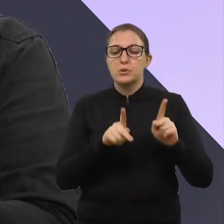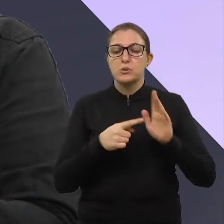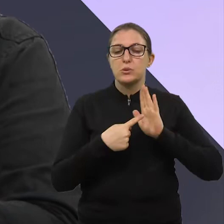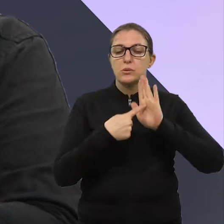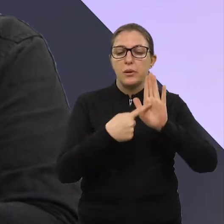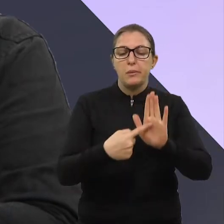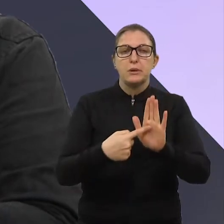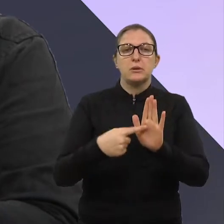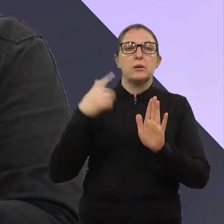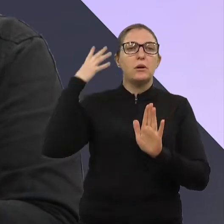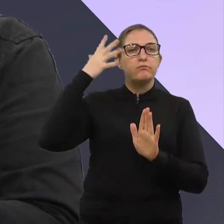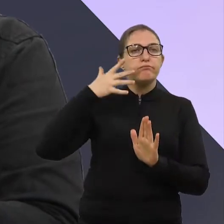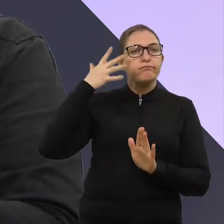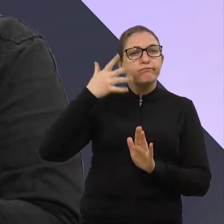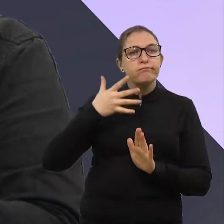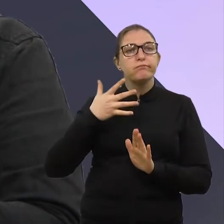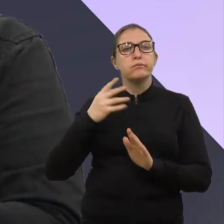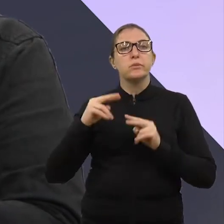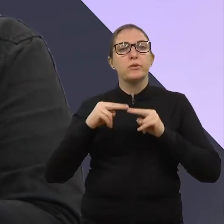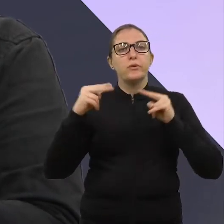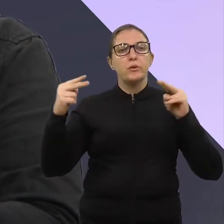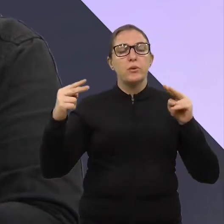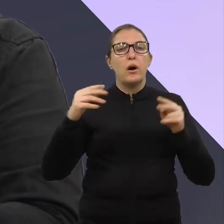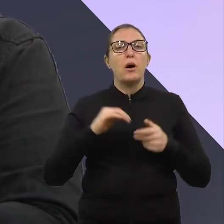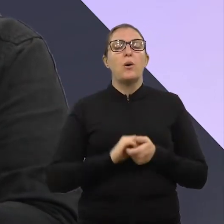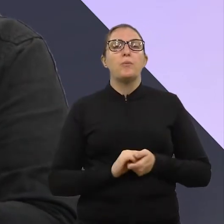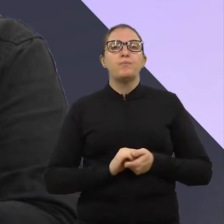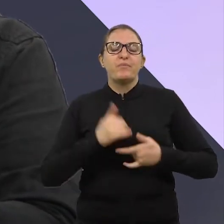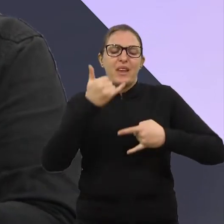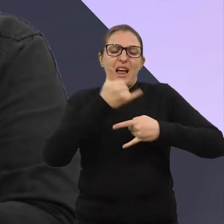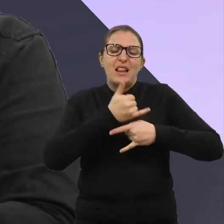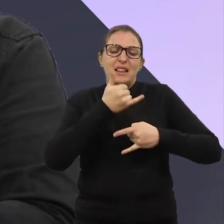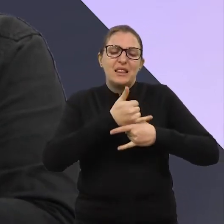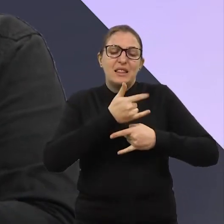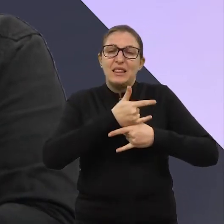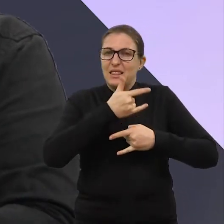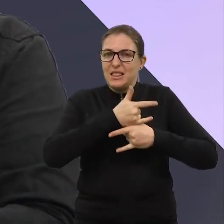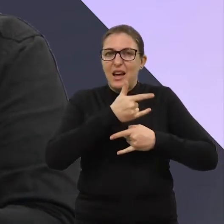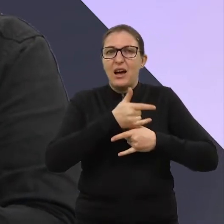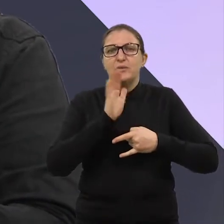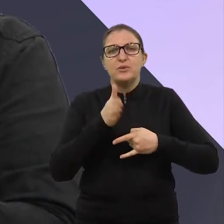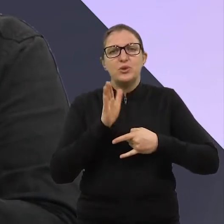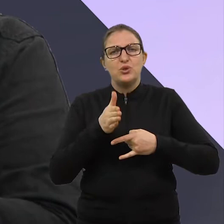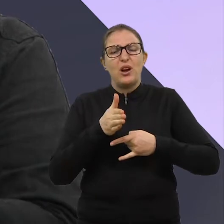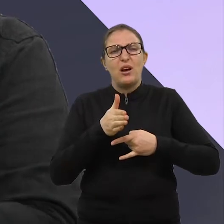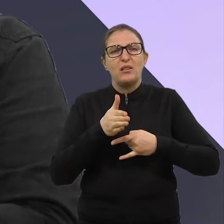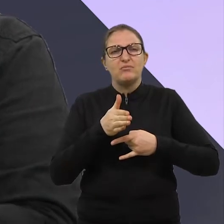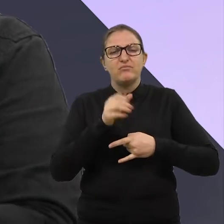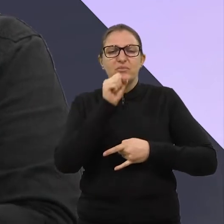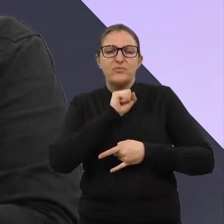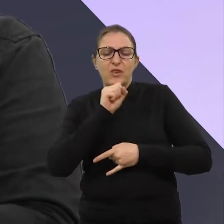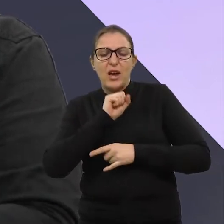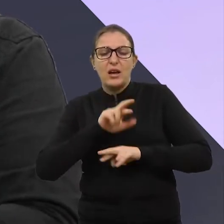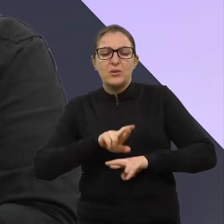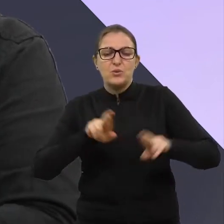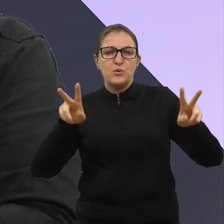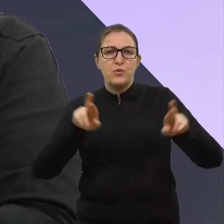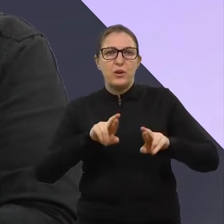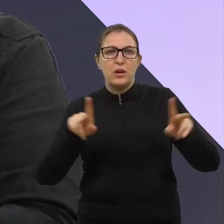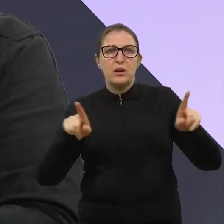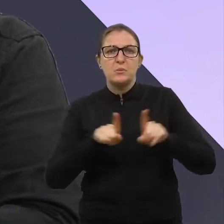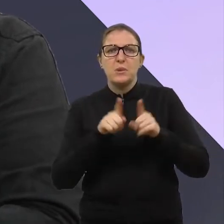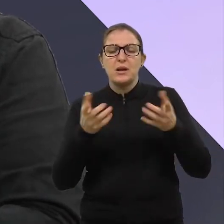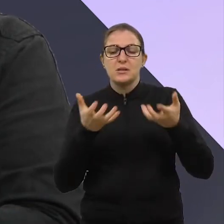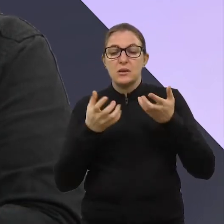que há um esgotamento do processo já reconhecido, que são as lives, mas a gente quer ter arte, quer ter boas promoções,